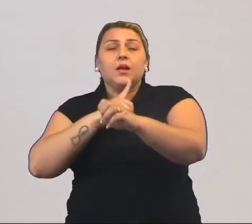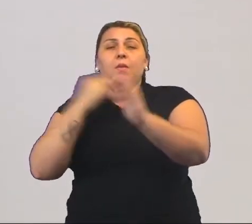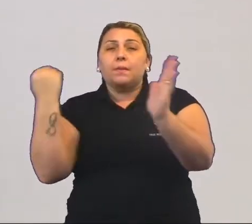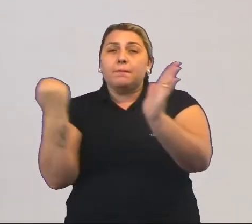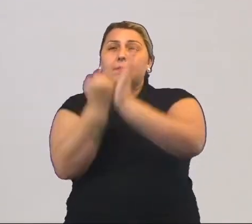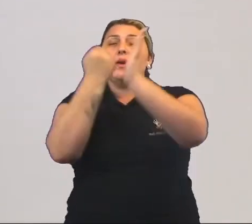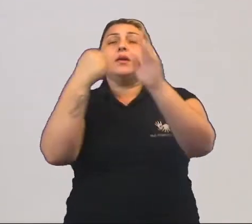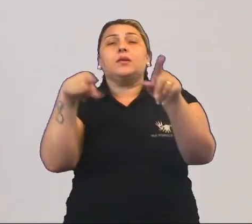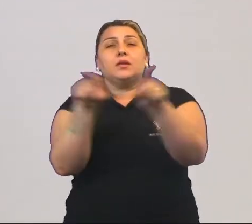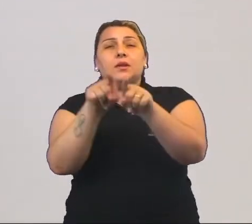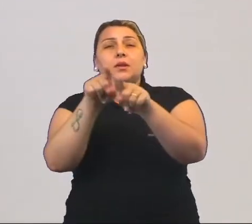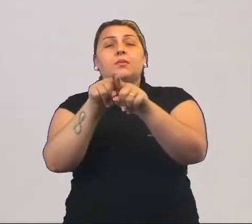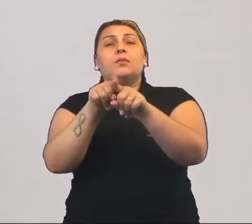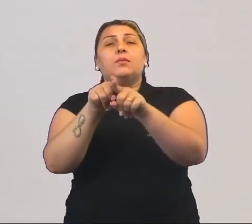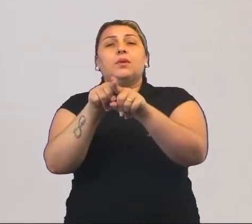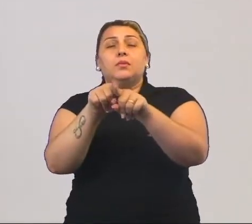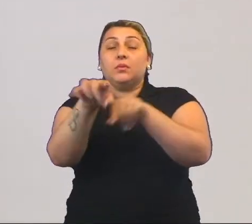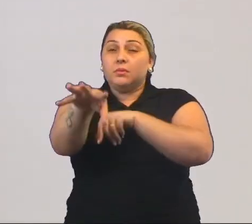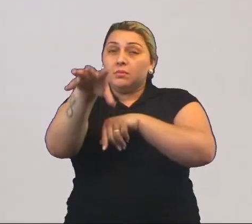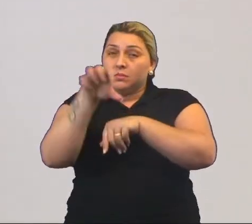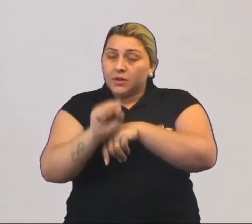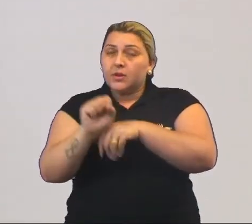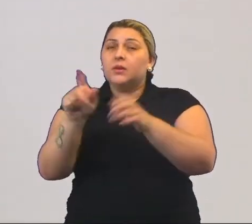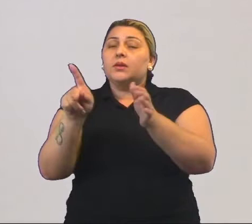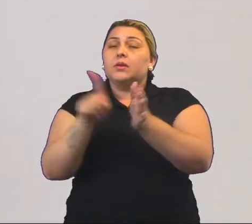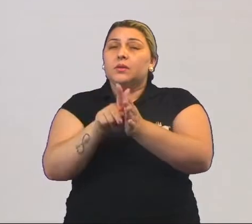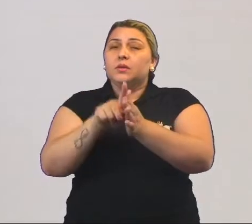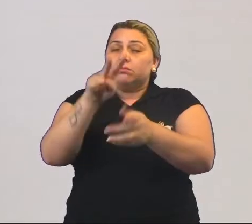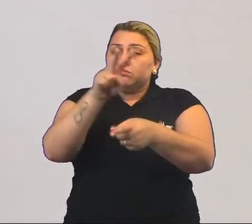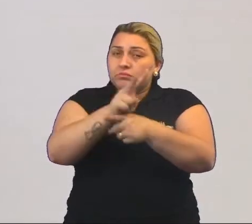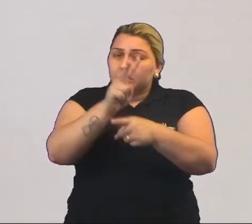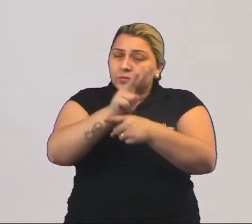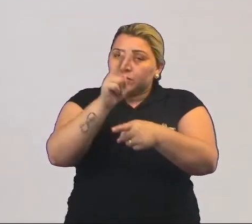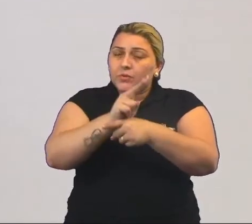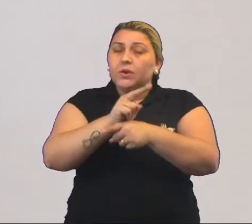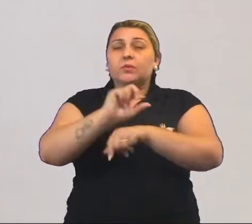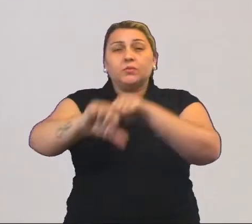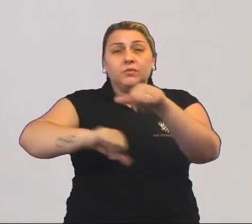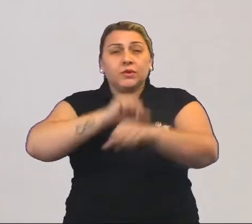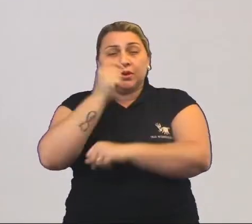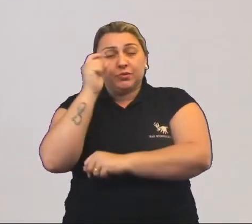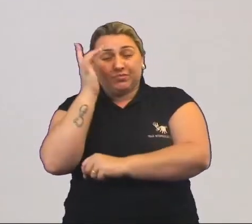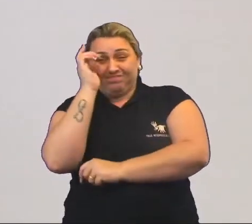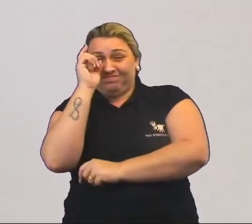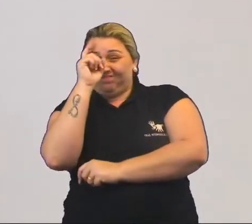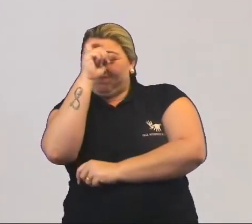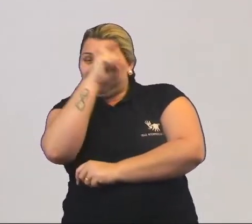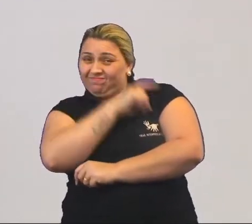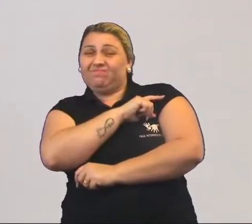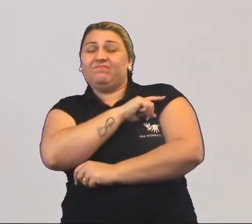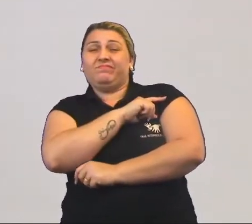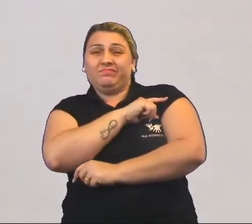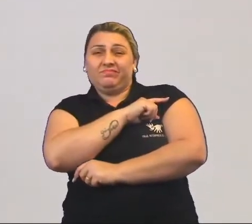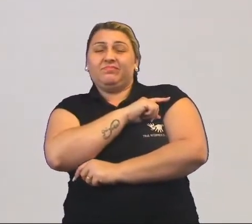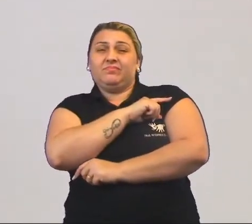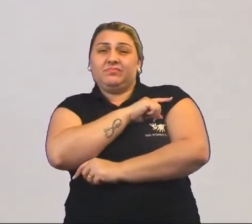resgatar aqueles que haviam se tornado selvagens. Só que, obviamente, não era tarefa fácil, era mais difícil. Então, demandavam certo